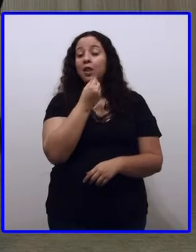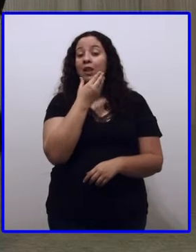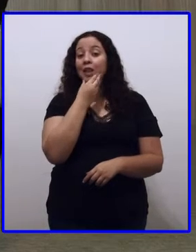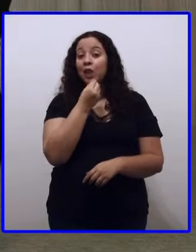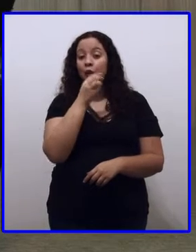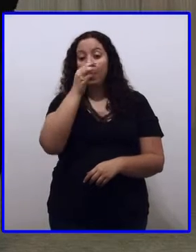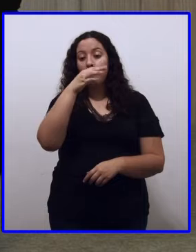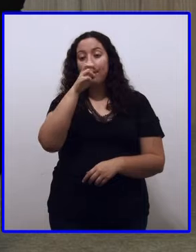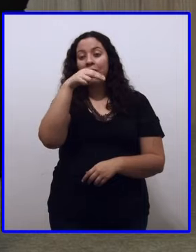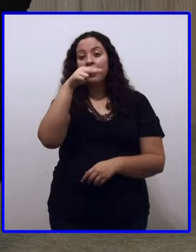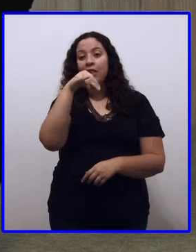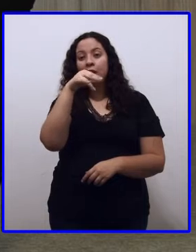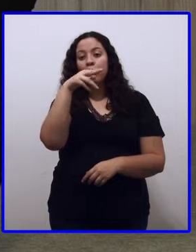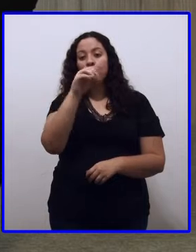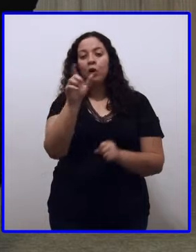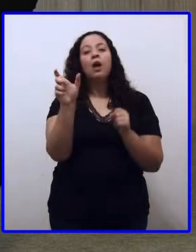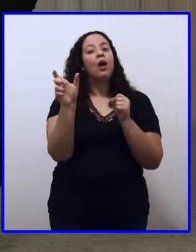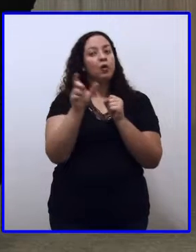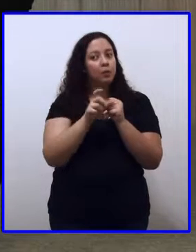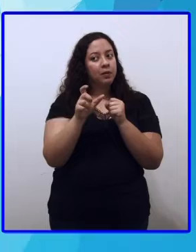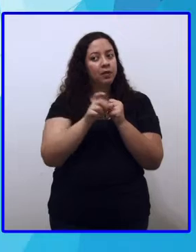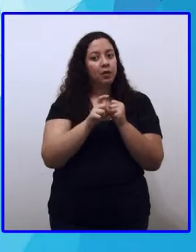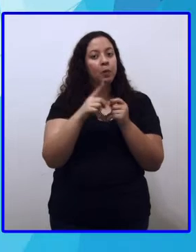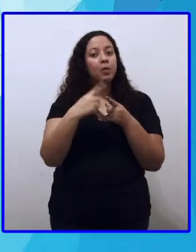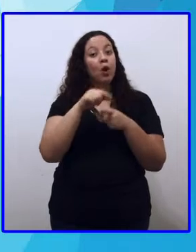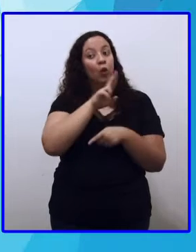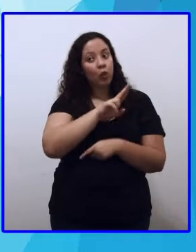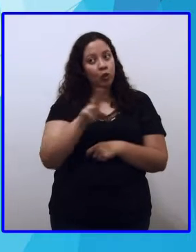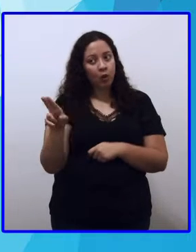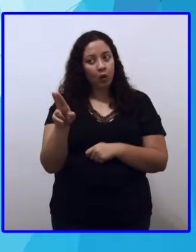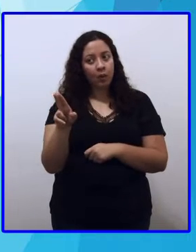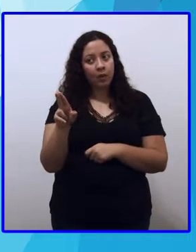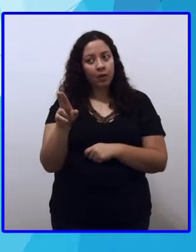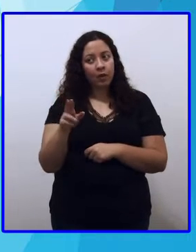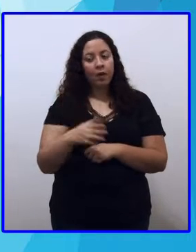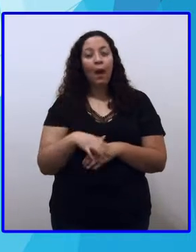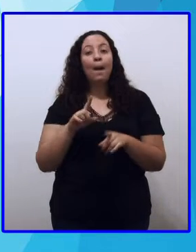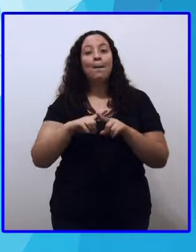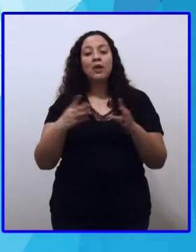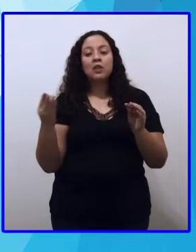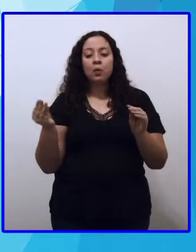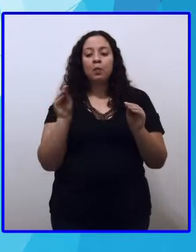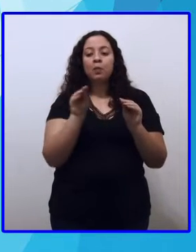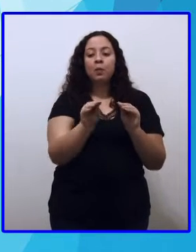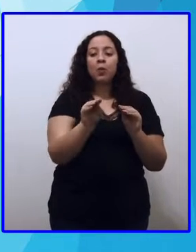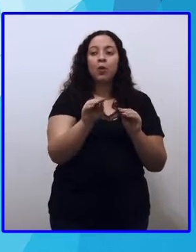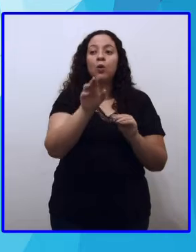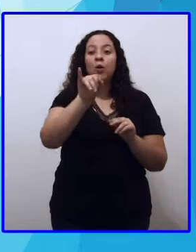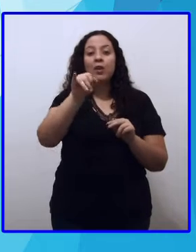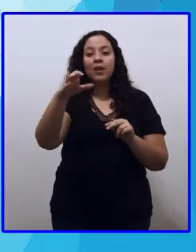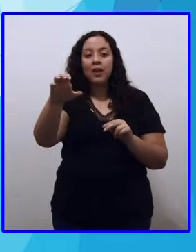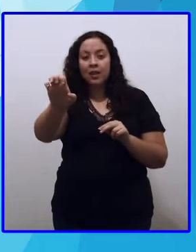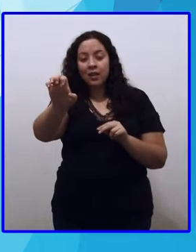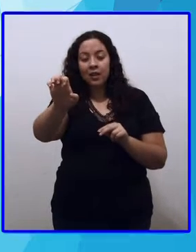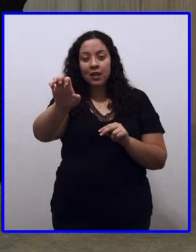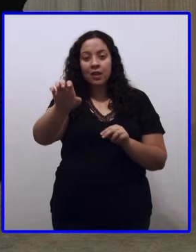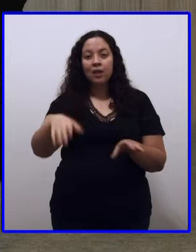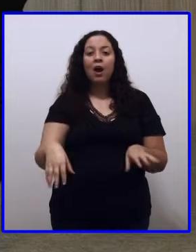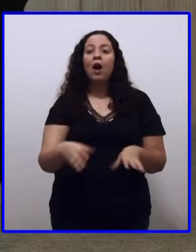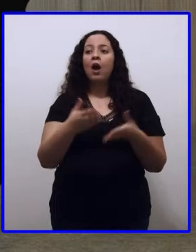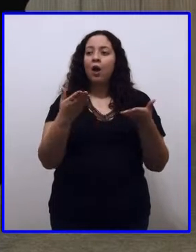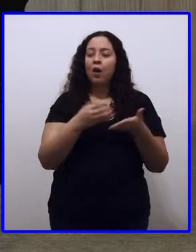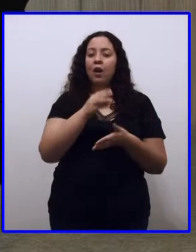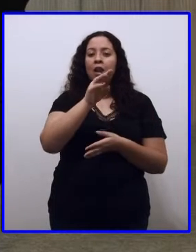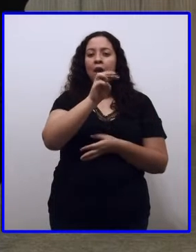um substantivo. E quando eu faço a terminação isso, eu fico meninice. É